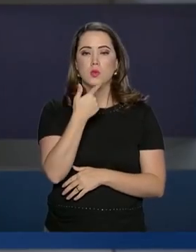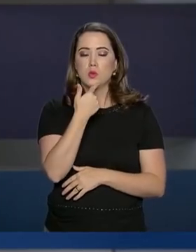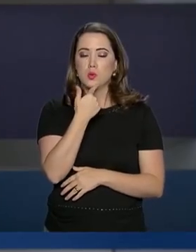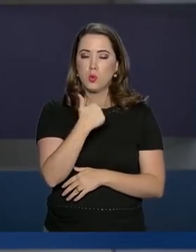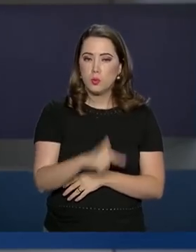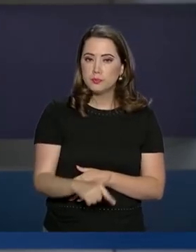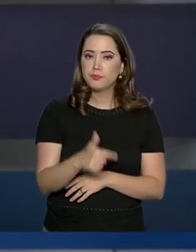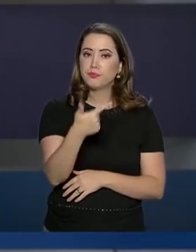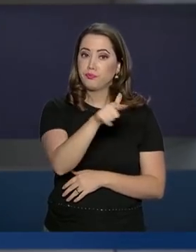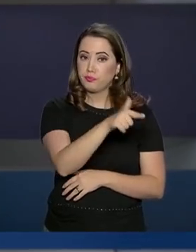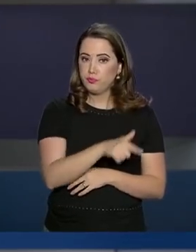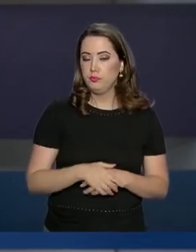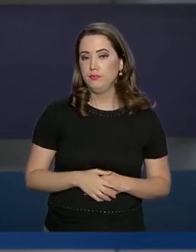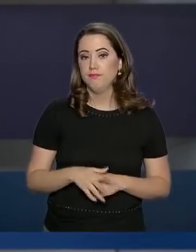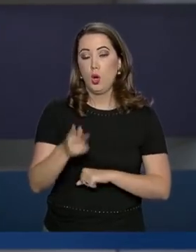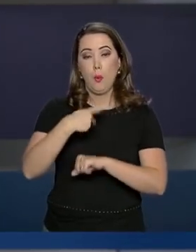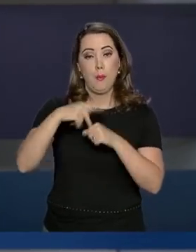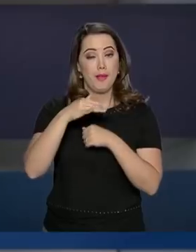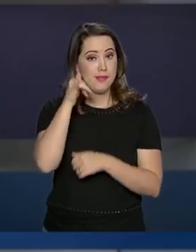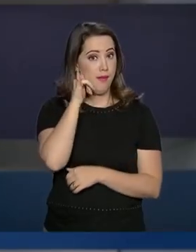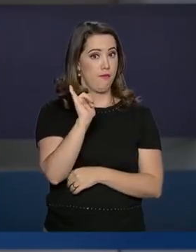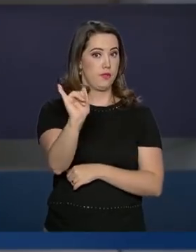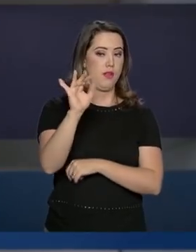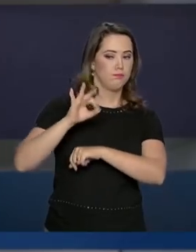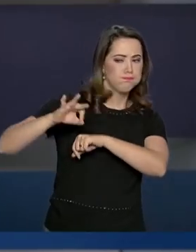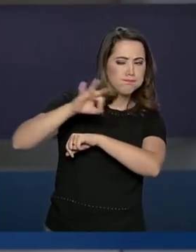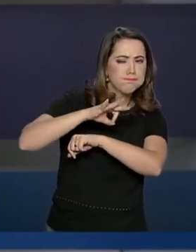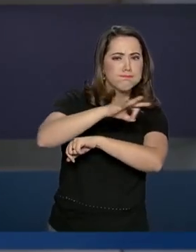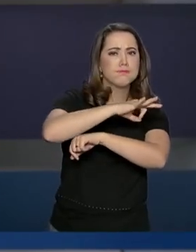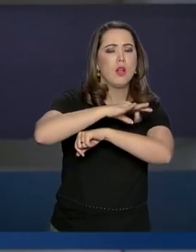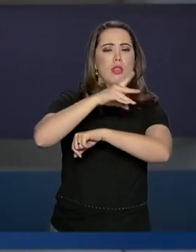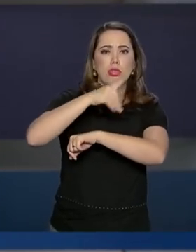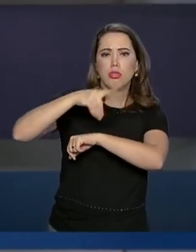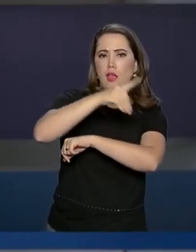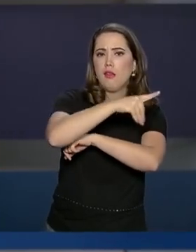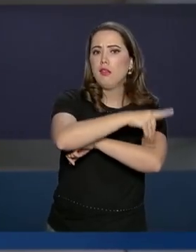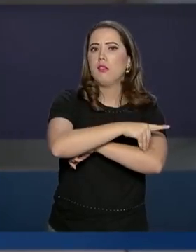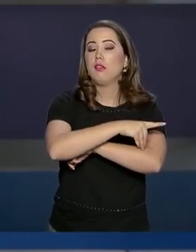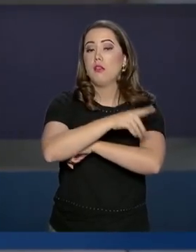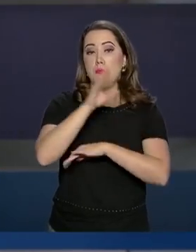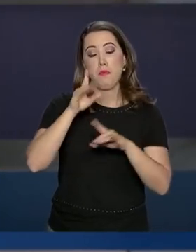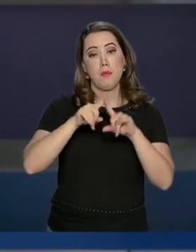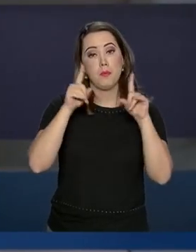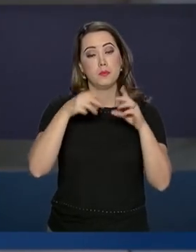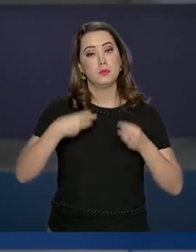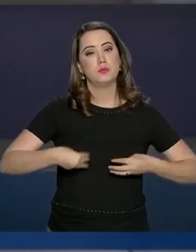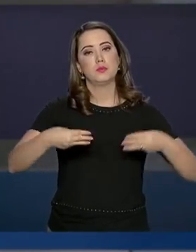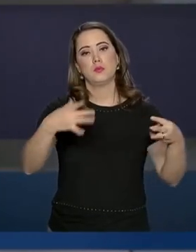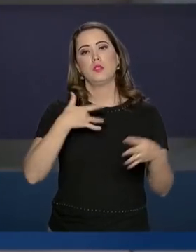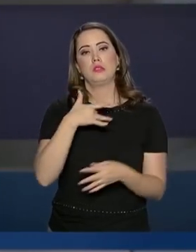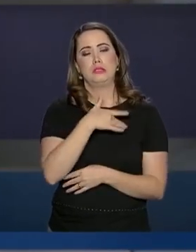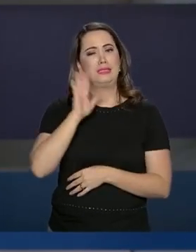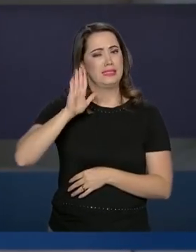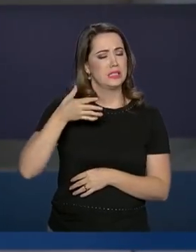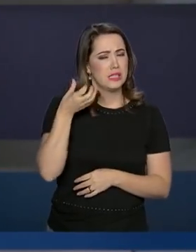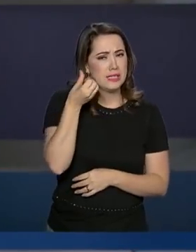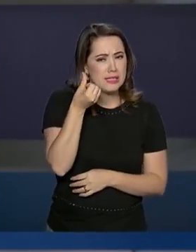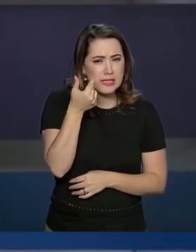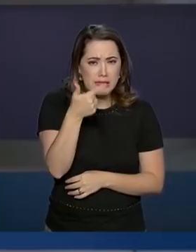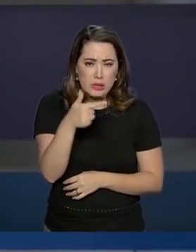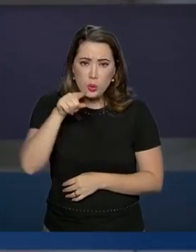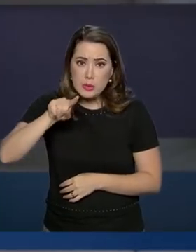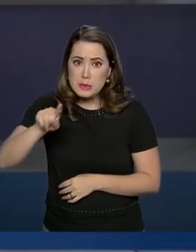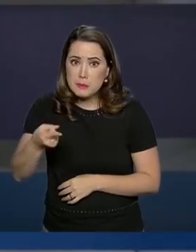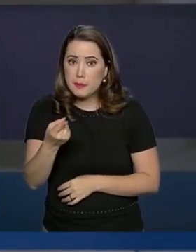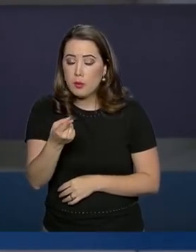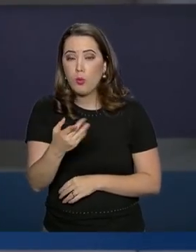O país está em alerta contra a dengue. De acordo com o Ministério da Saúde, o número de casos passou de 62.900 nas